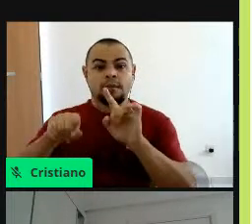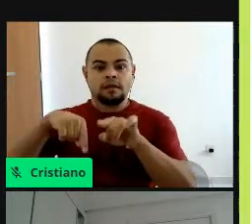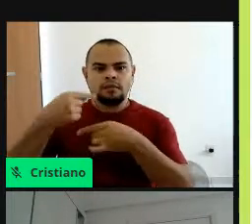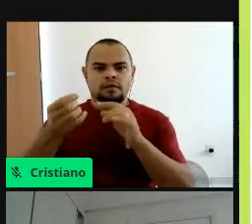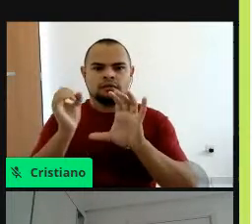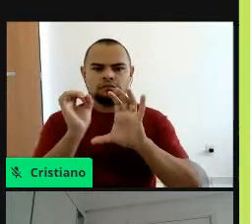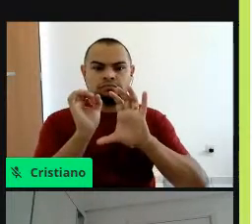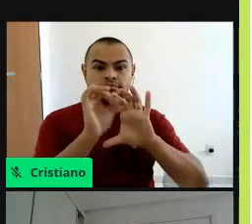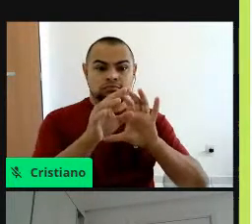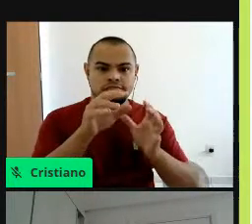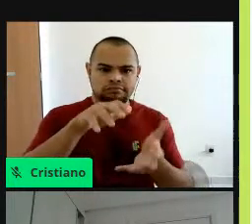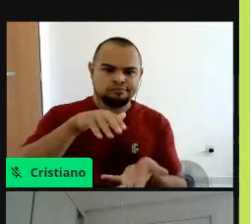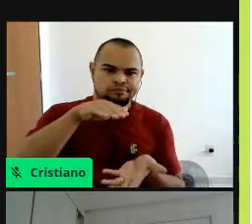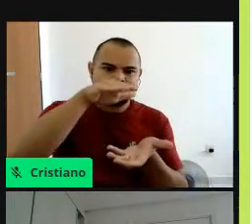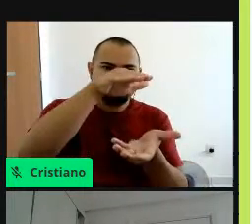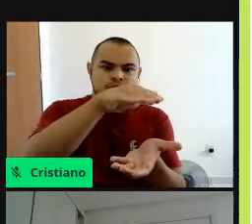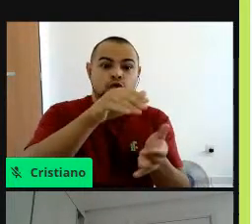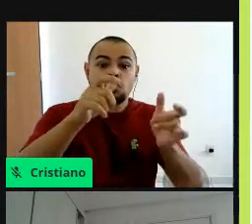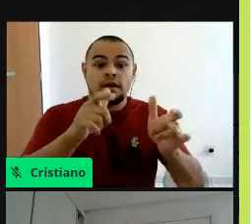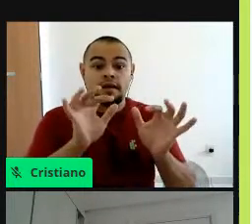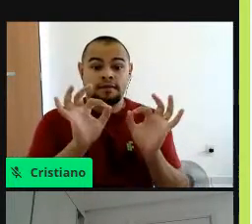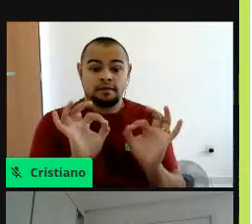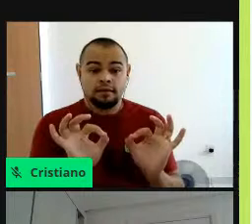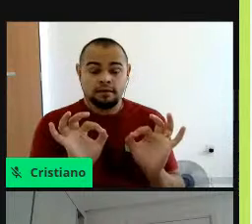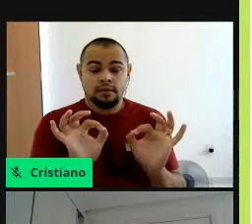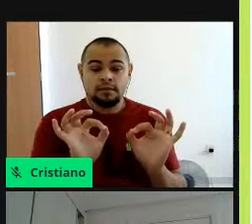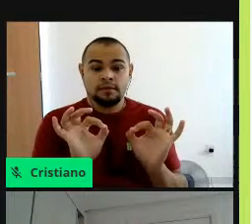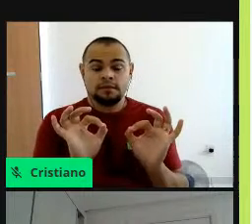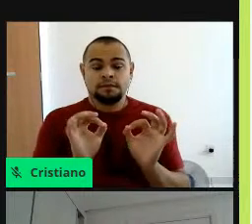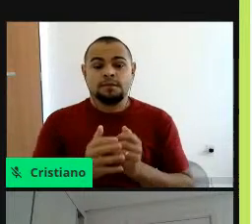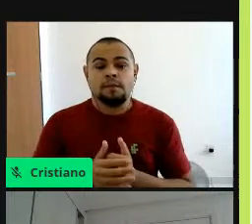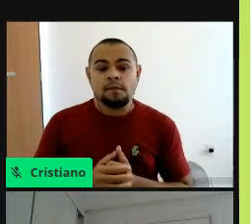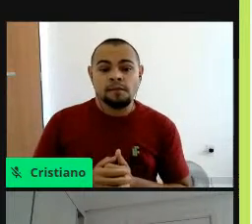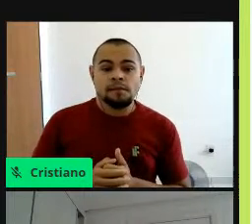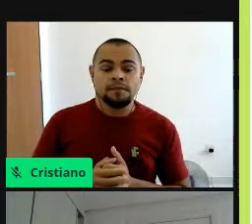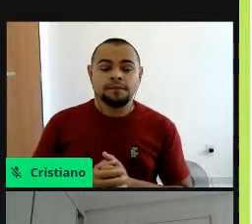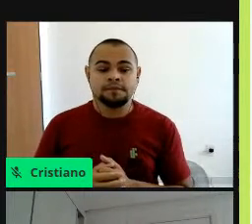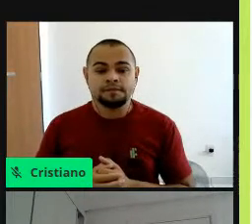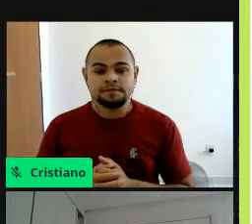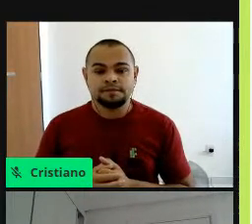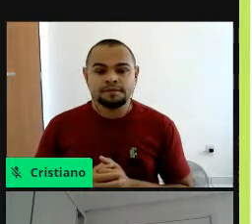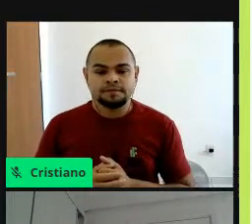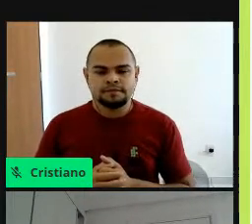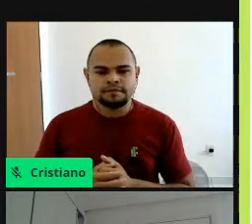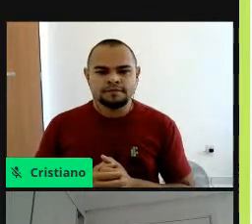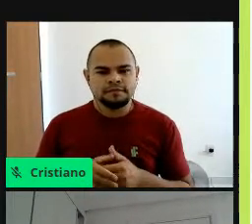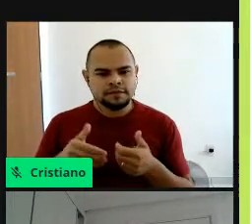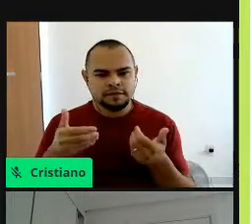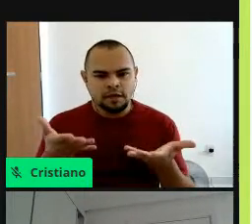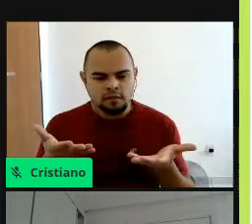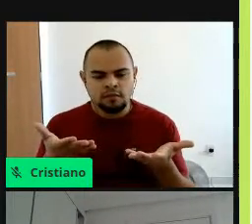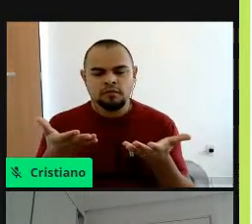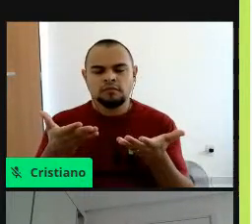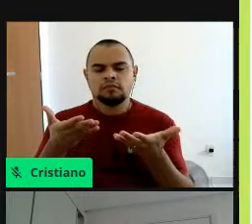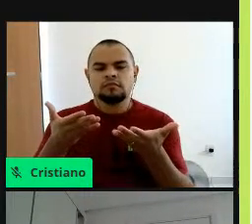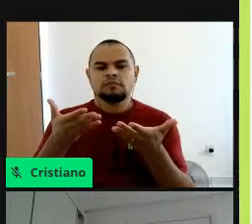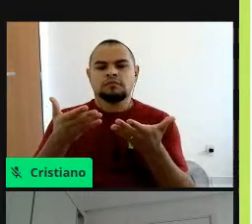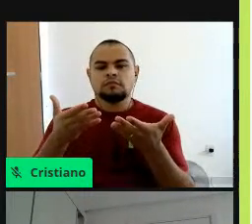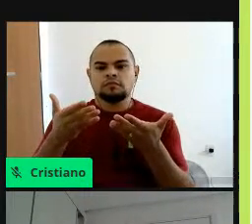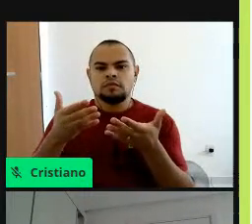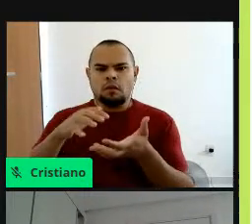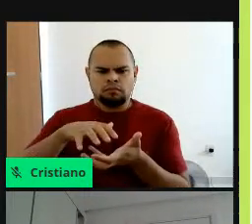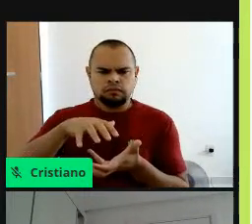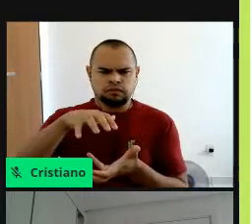resíduo adequadamente, né, né, então, é, isso aumentou, né, realmente, o volume